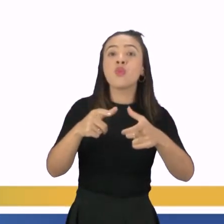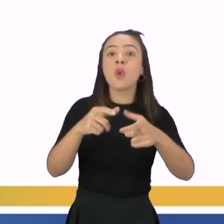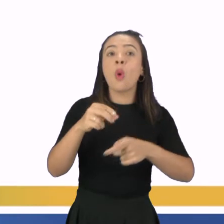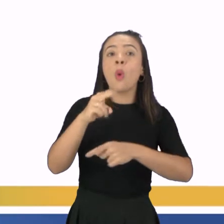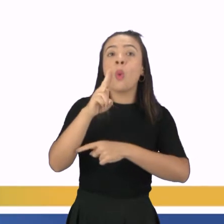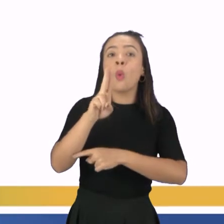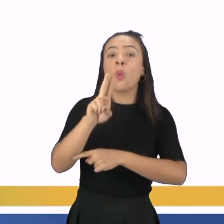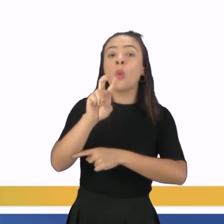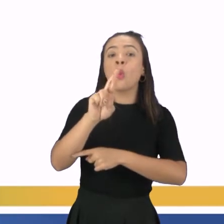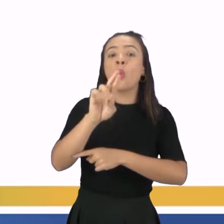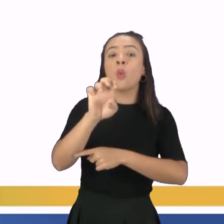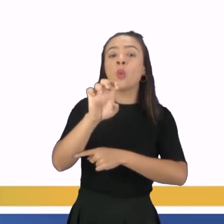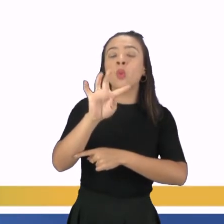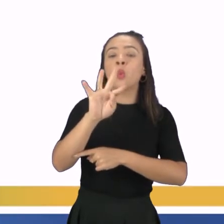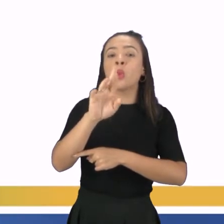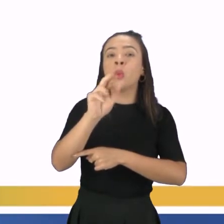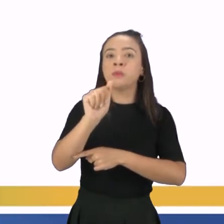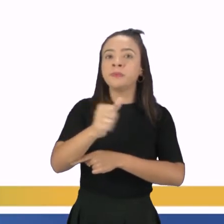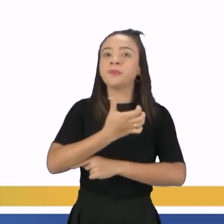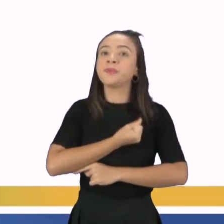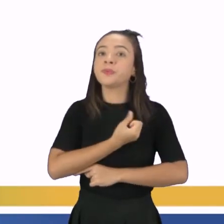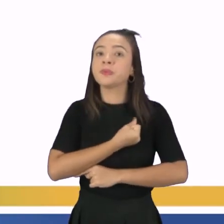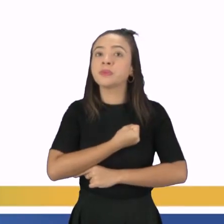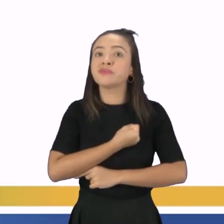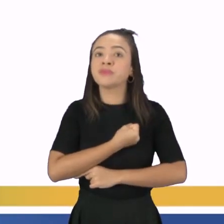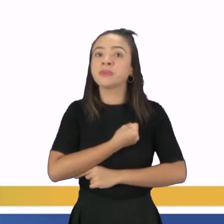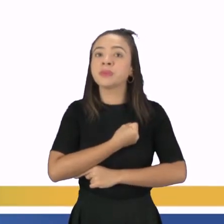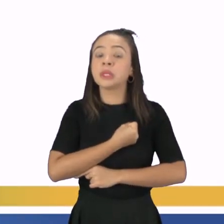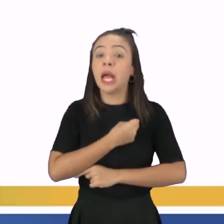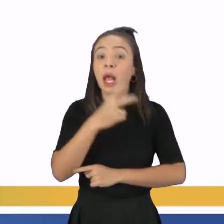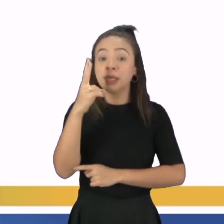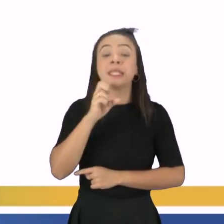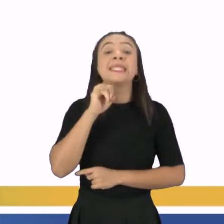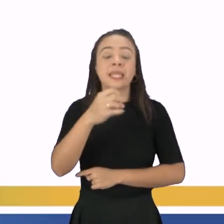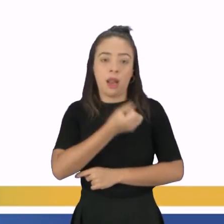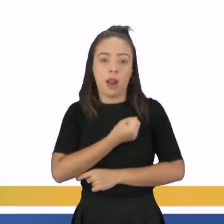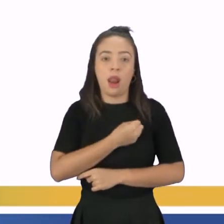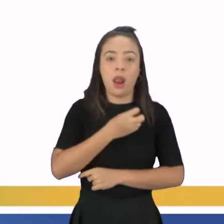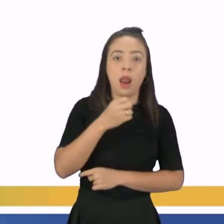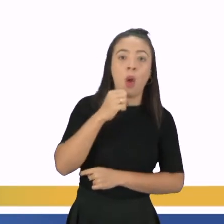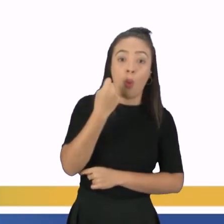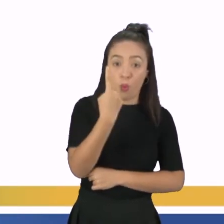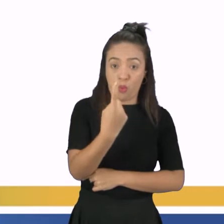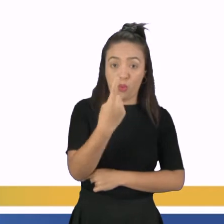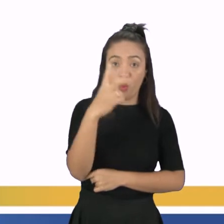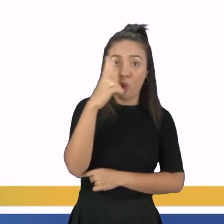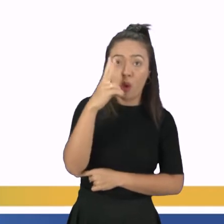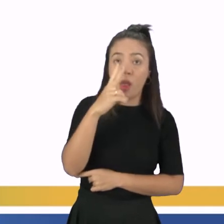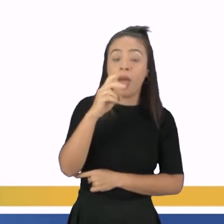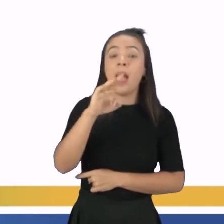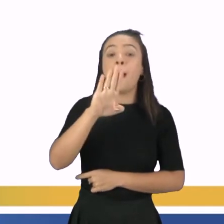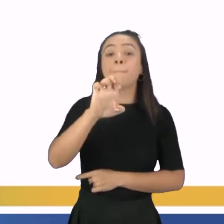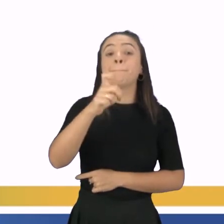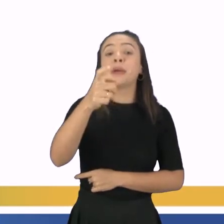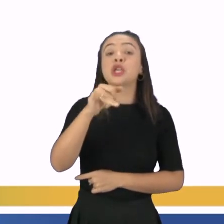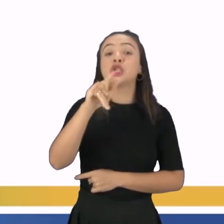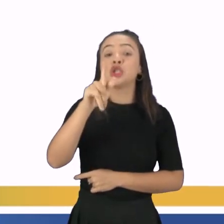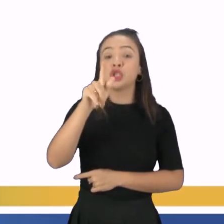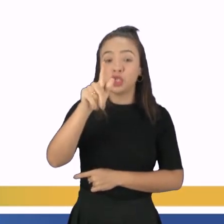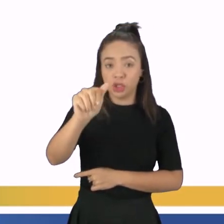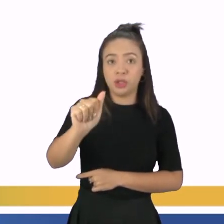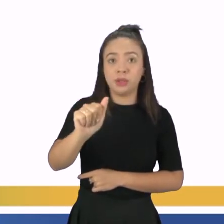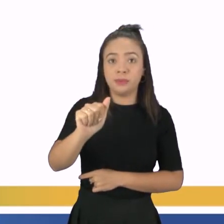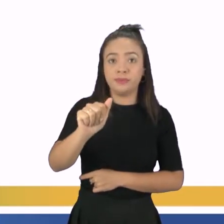uretra, tá? Aquela estrutura ali numerada com o número 1 É a bexiga, tá? E aquele canalzinho que tá saindo da bexiga É